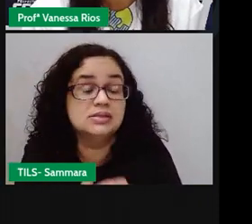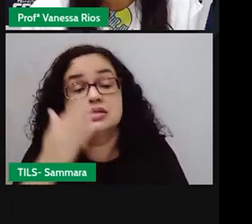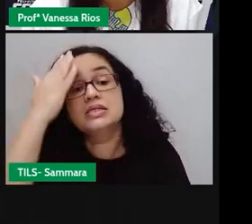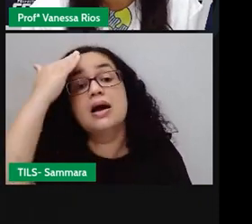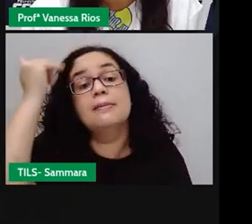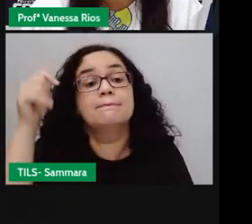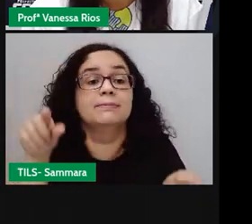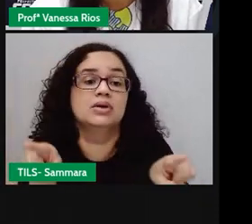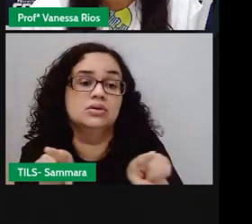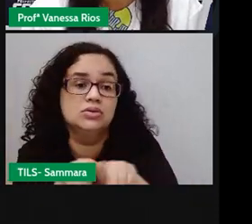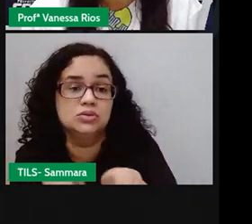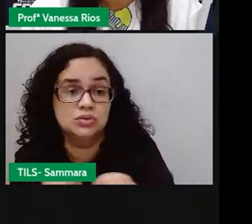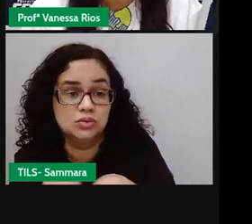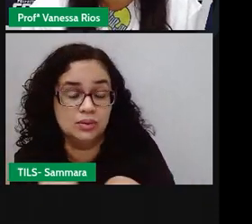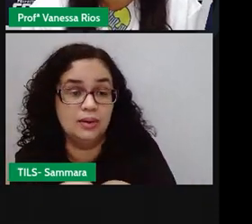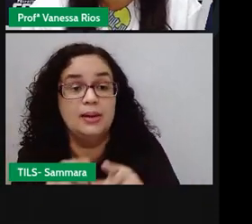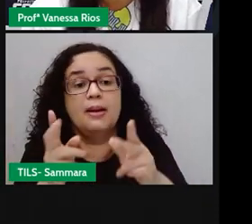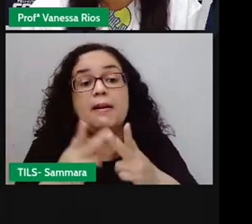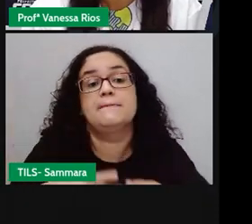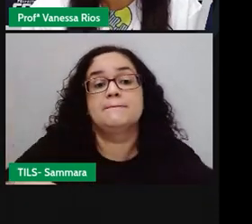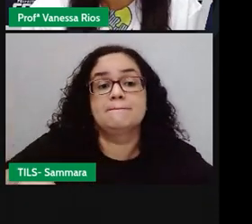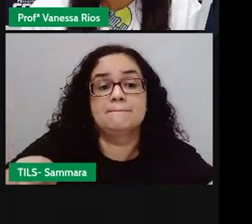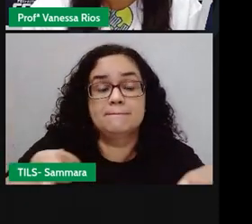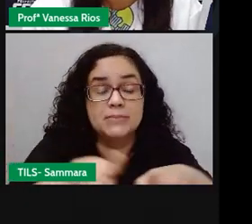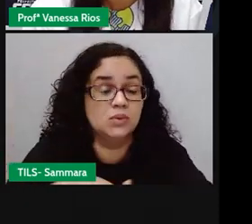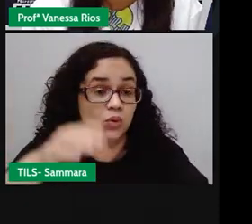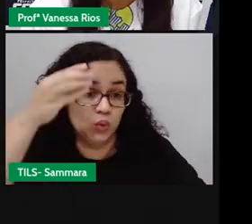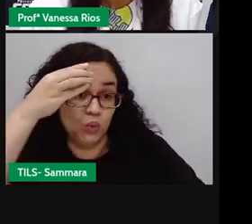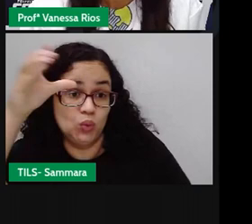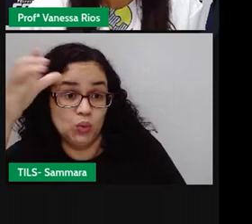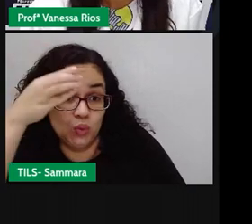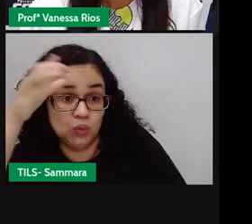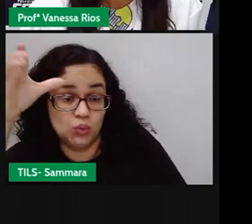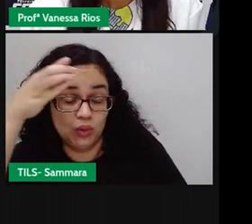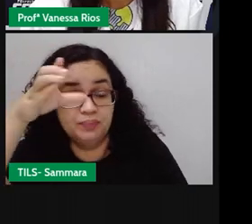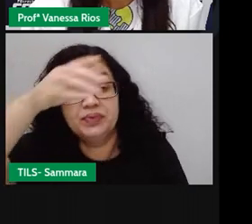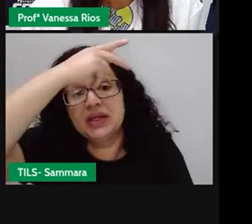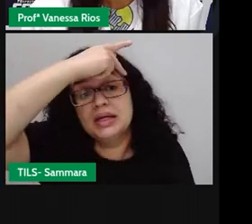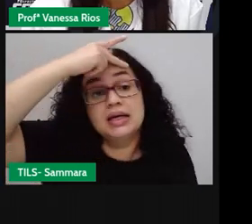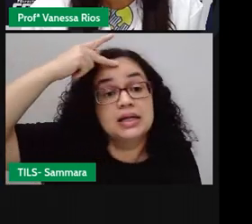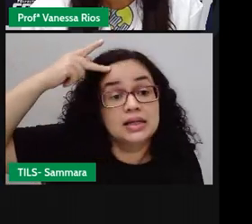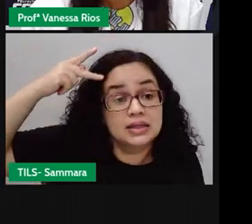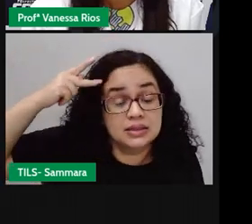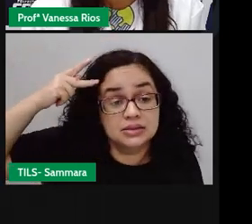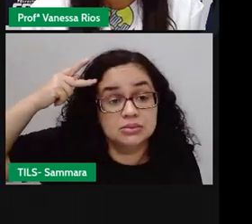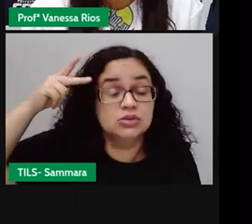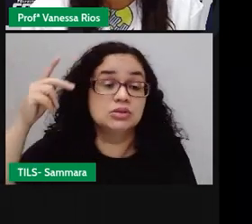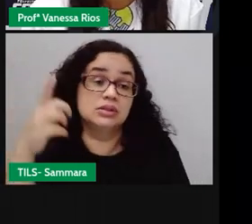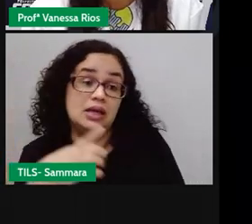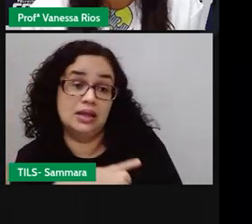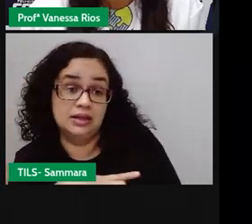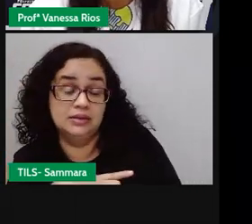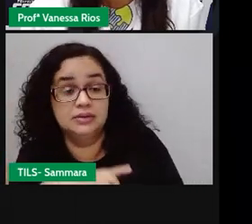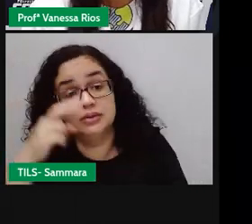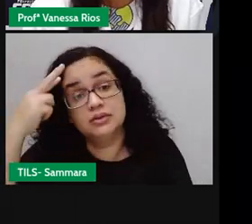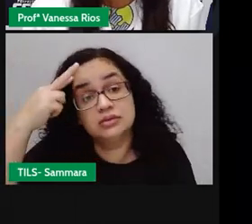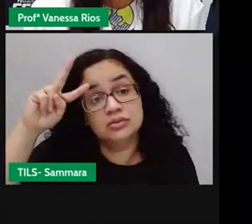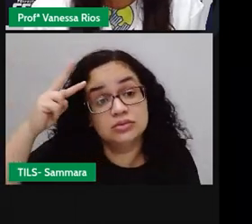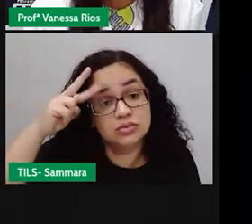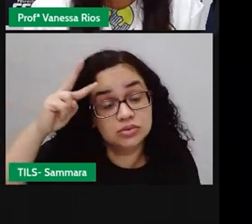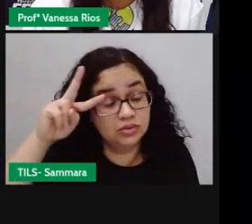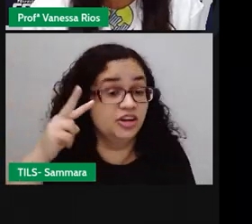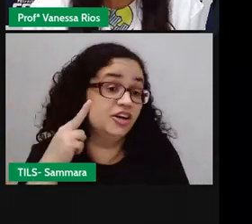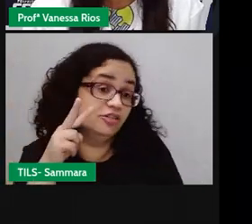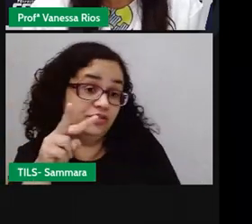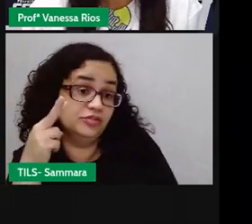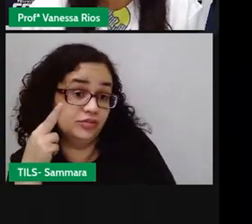também, porque o conto popular imprime muito da cultura das pessoas que estão aí envolvidas na história. A gente viu